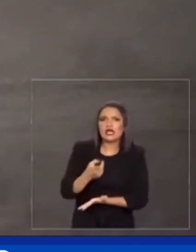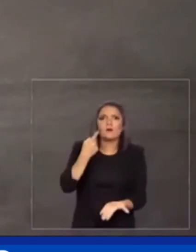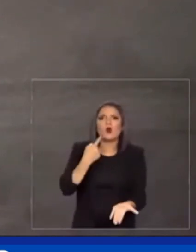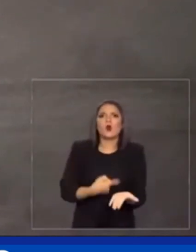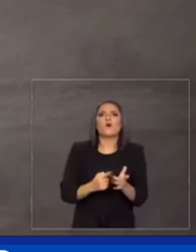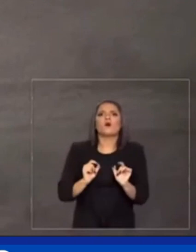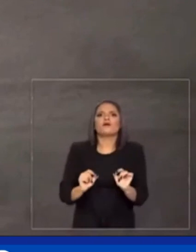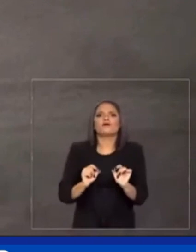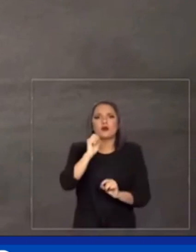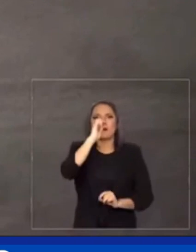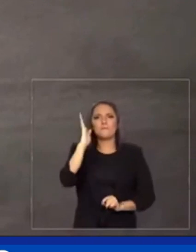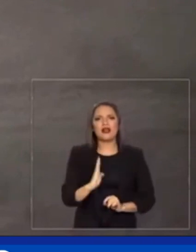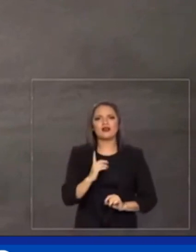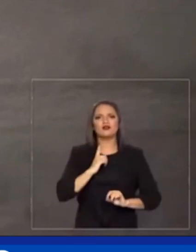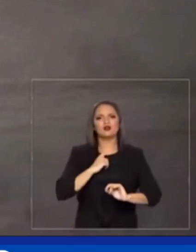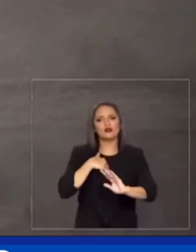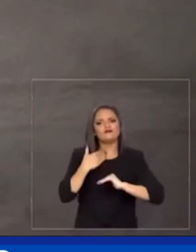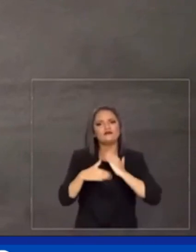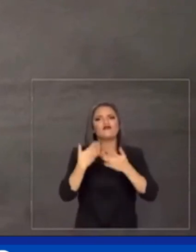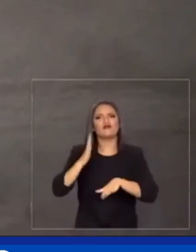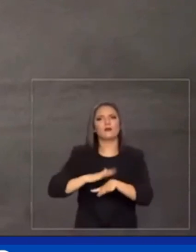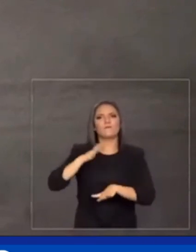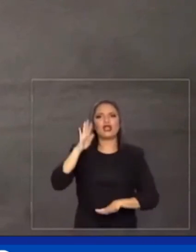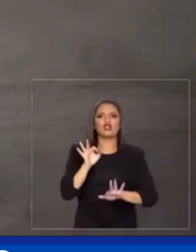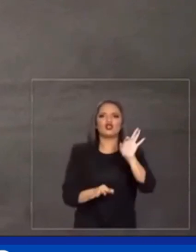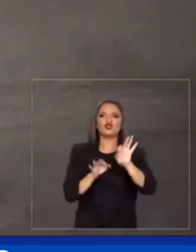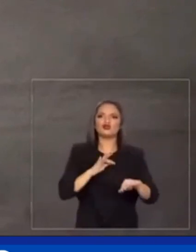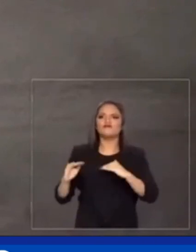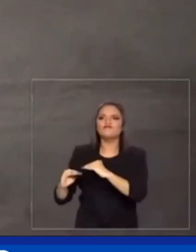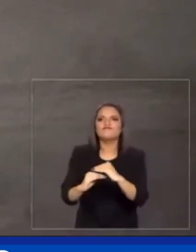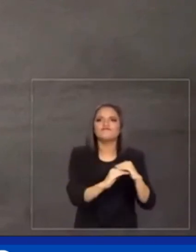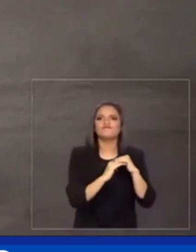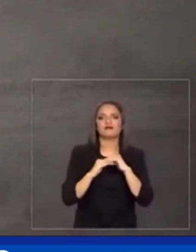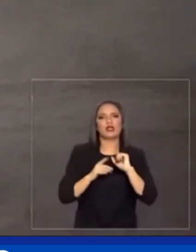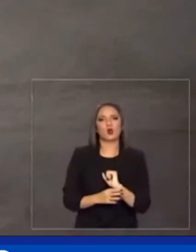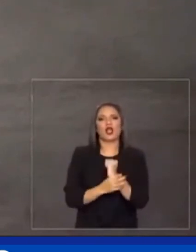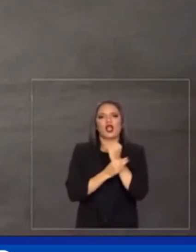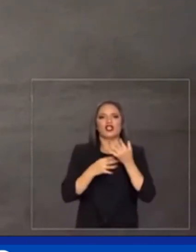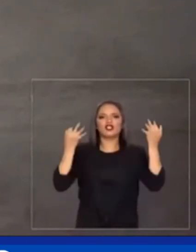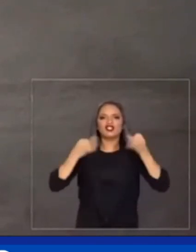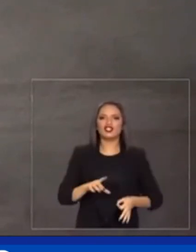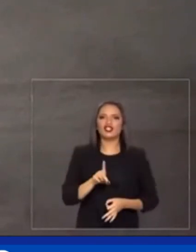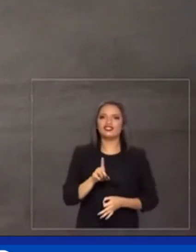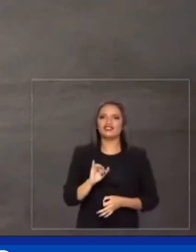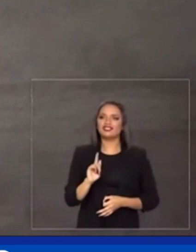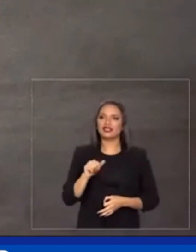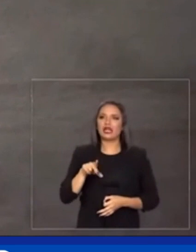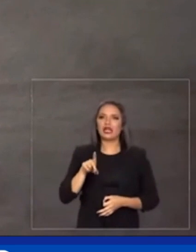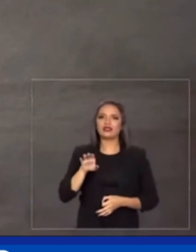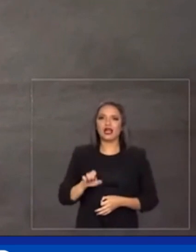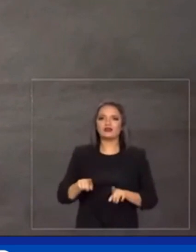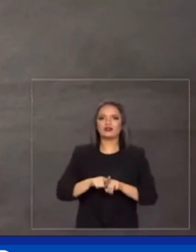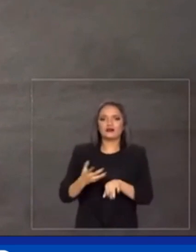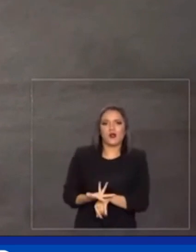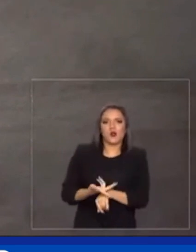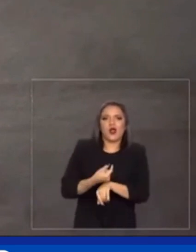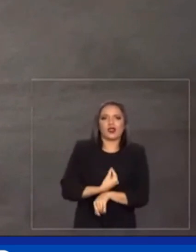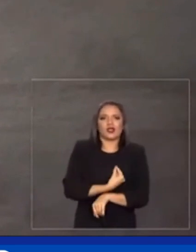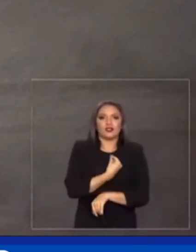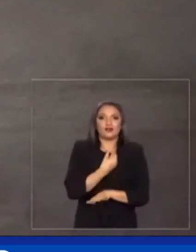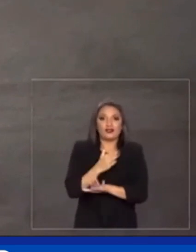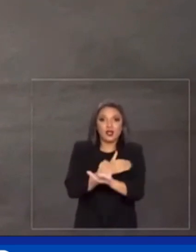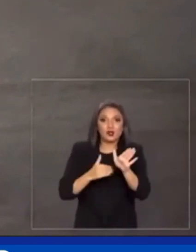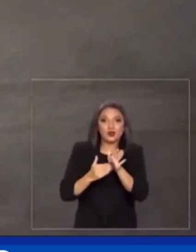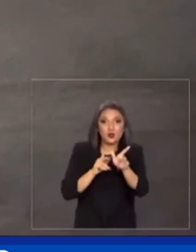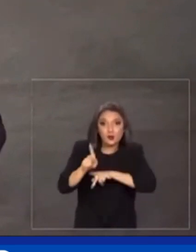um país mais desenvolvido e mais justo, com a garantia de dignidade e qualidade de vida para todos os